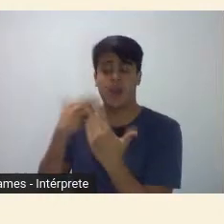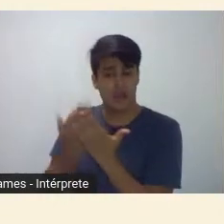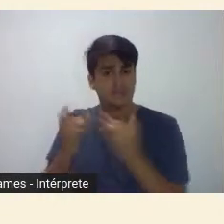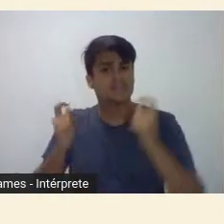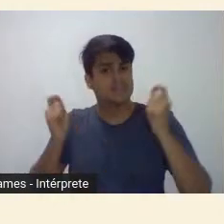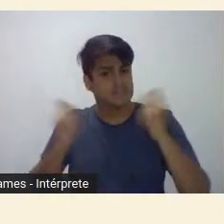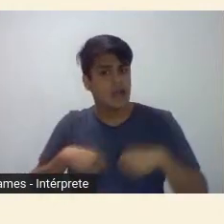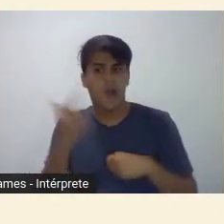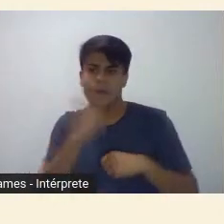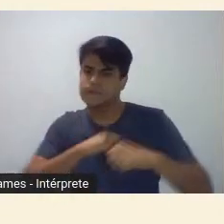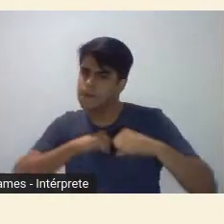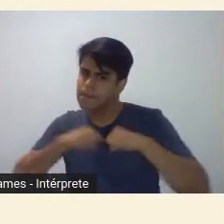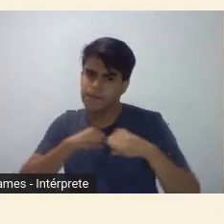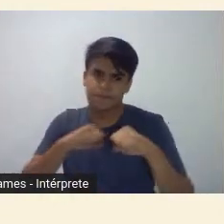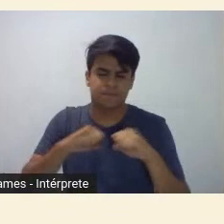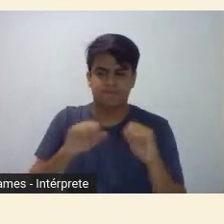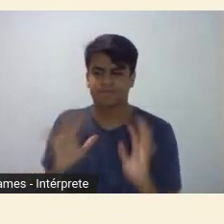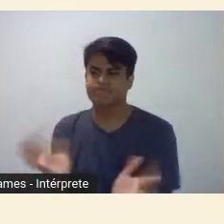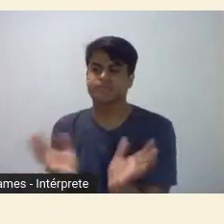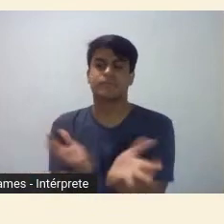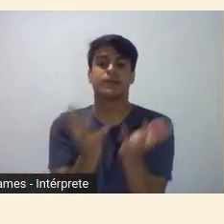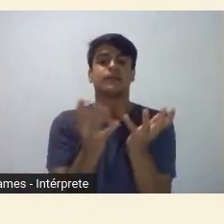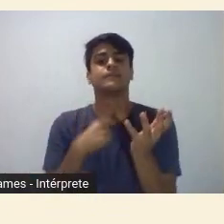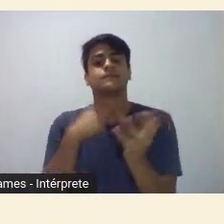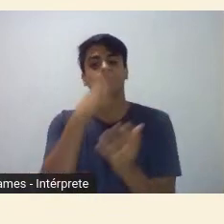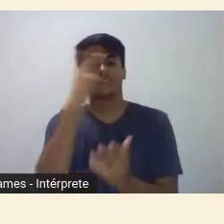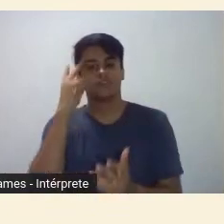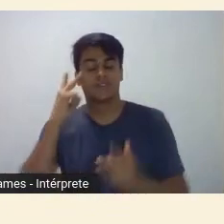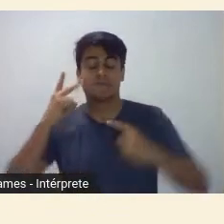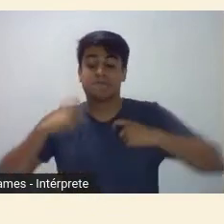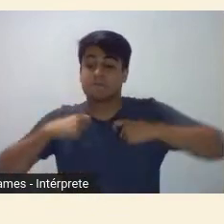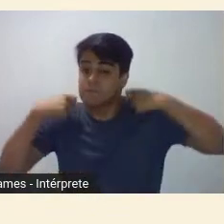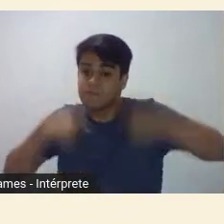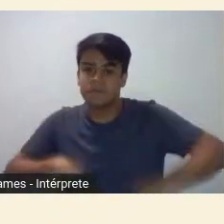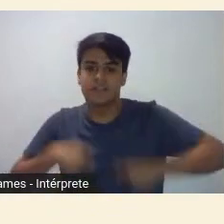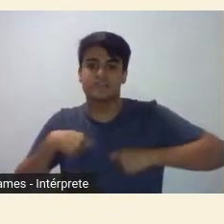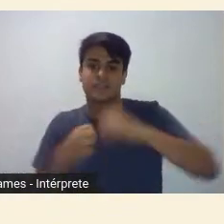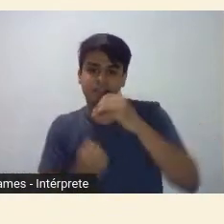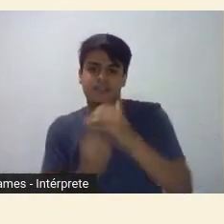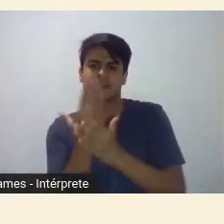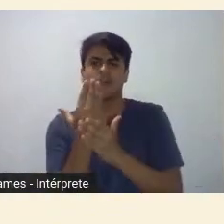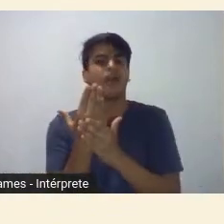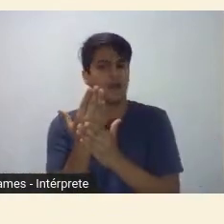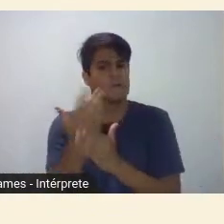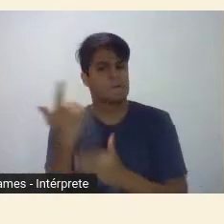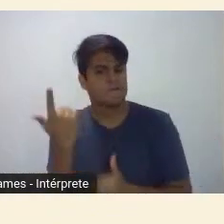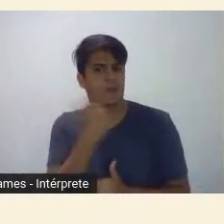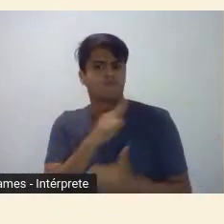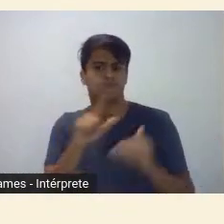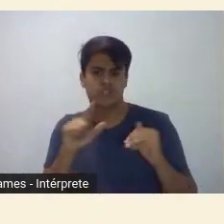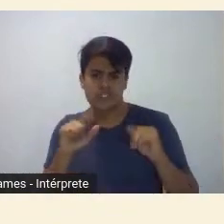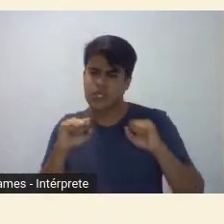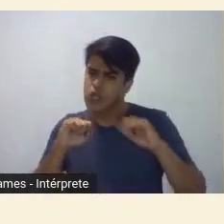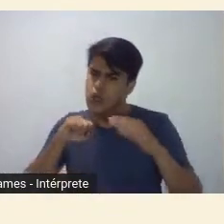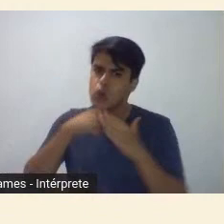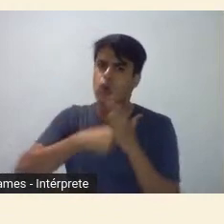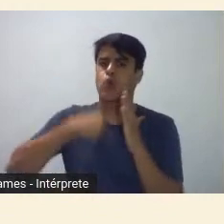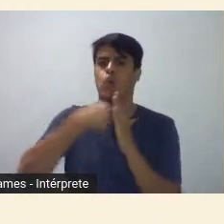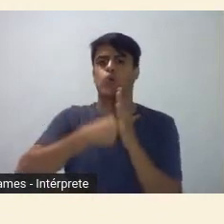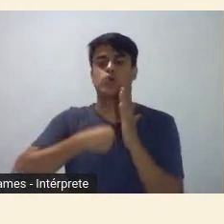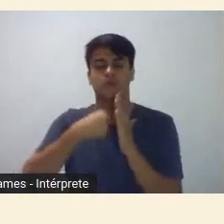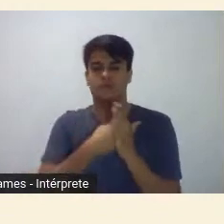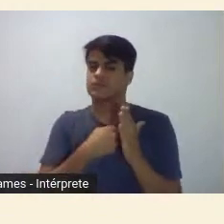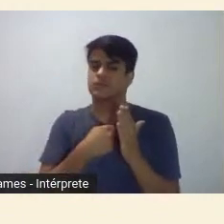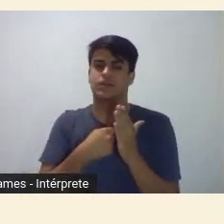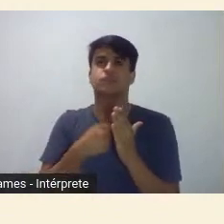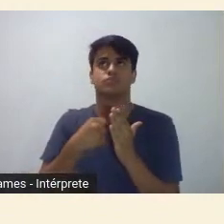máquinas de futuros possíveis que temos a obrigação de inventar para seguirmos na luta criadora pelos muitos passados em aberto